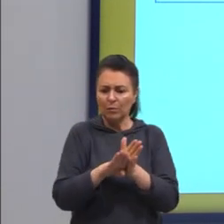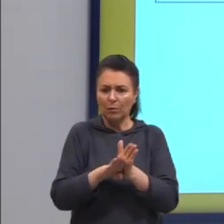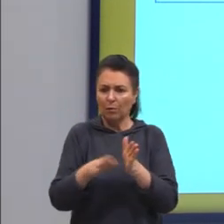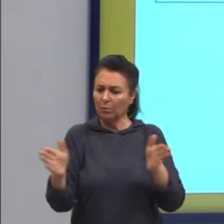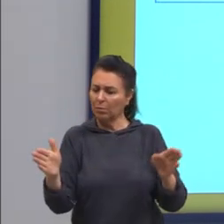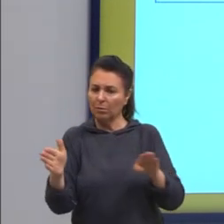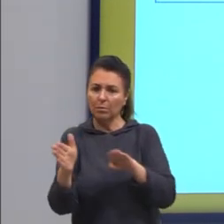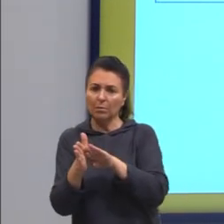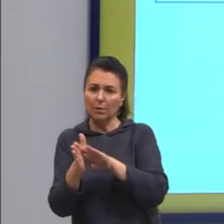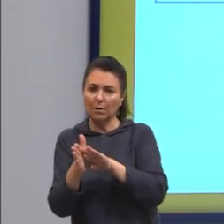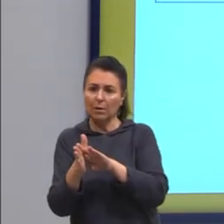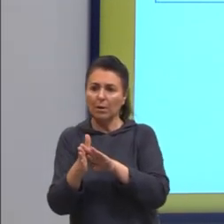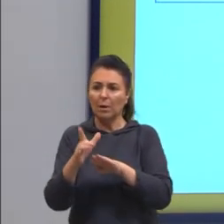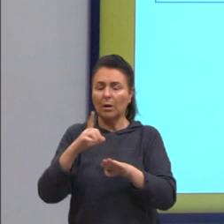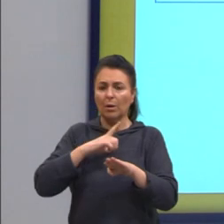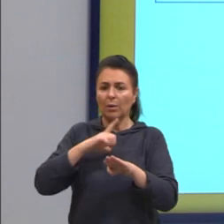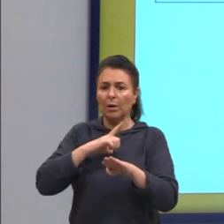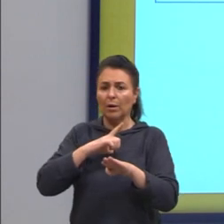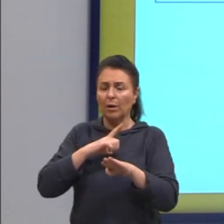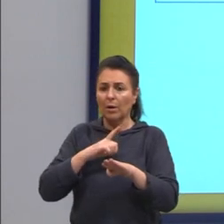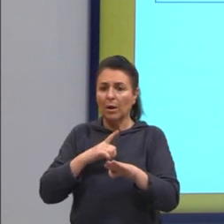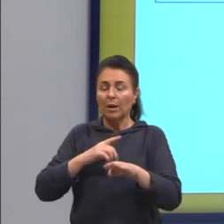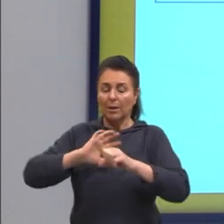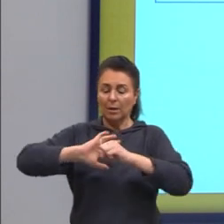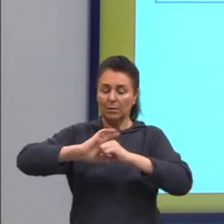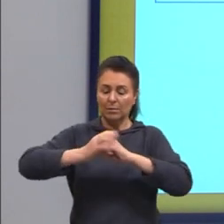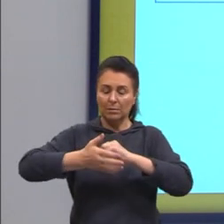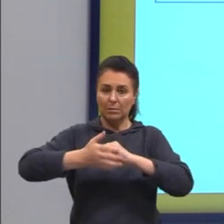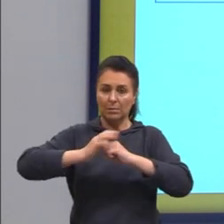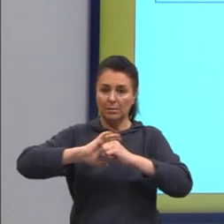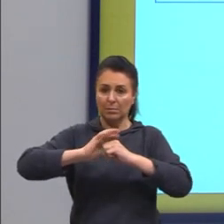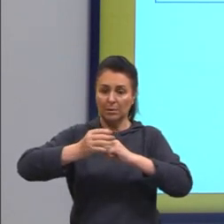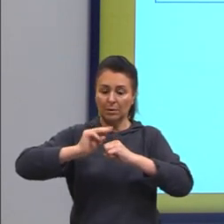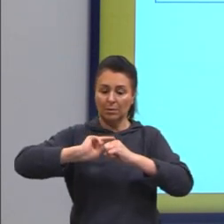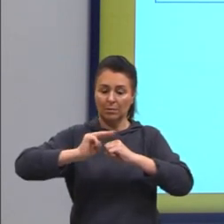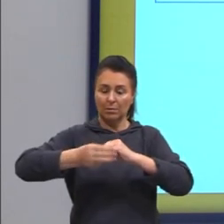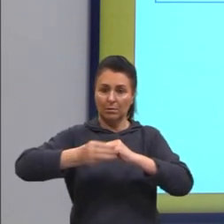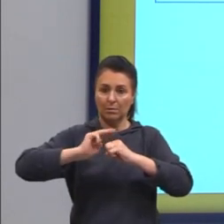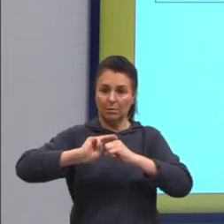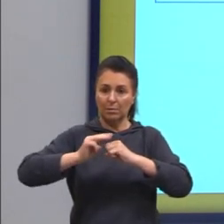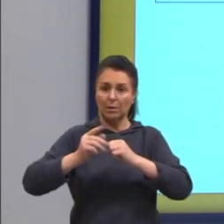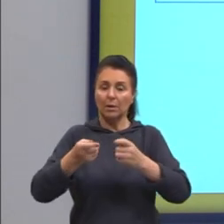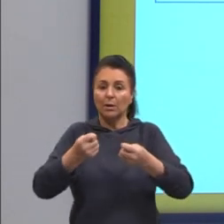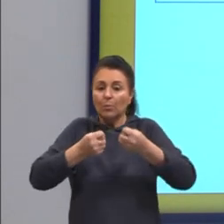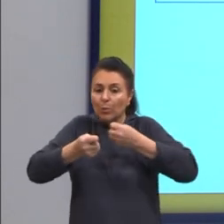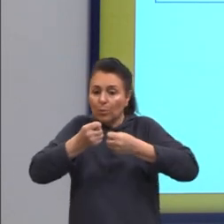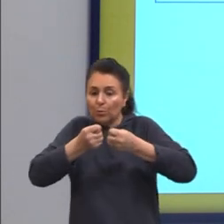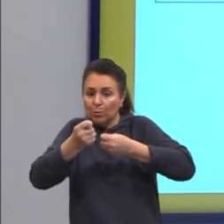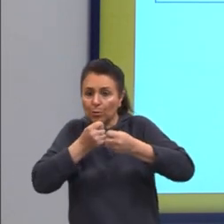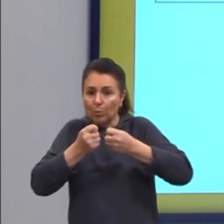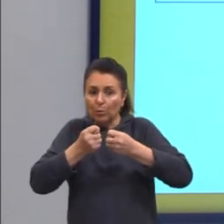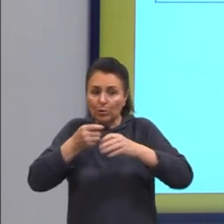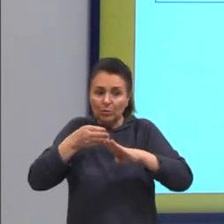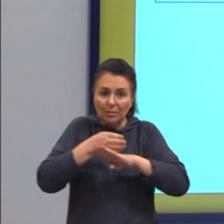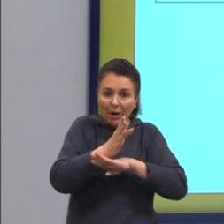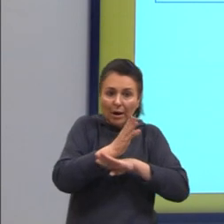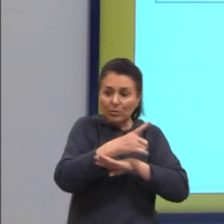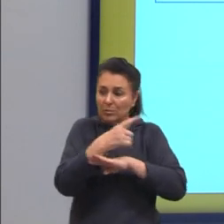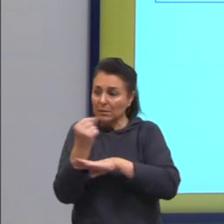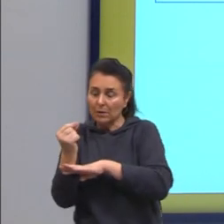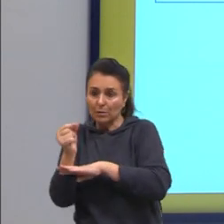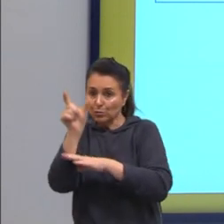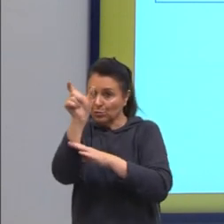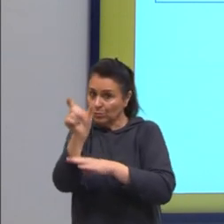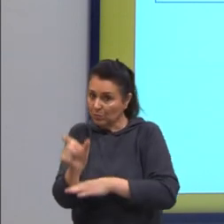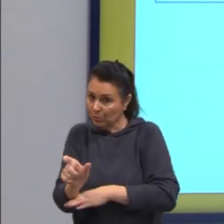associadas à membrana plasmática, que vai estar associado ali ao controle de entrada e saída de pessoas, no caso das células